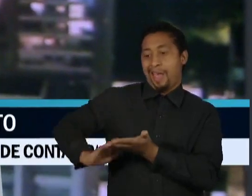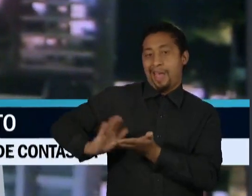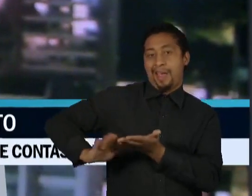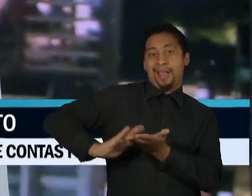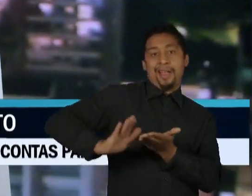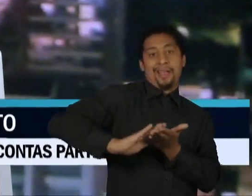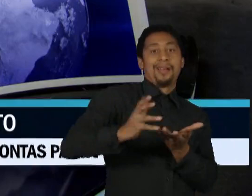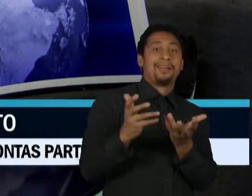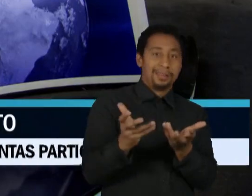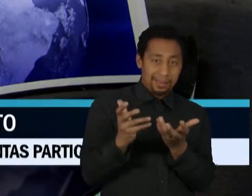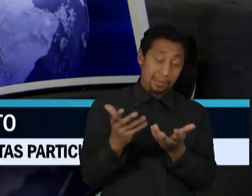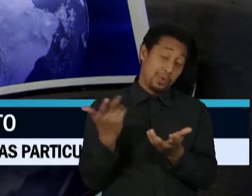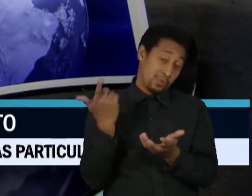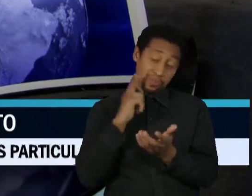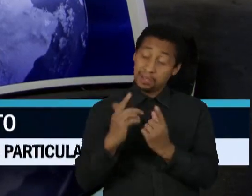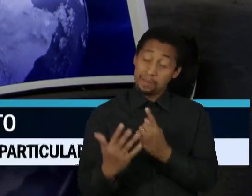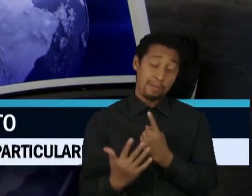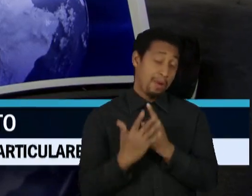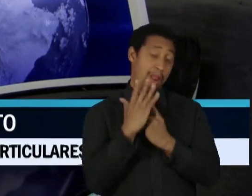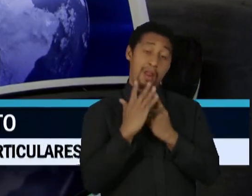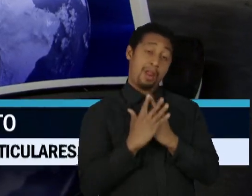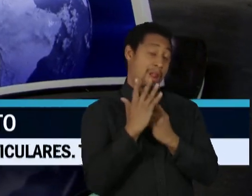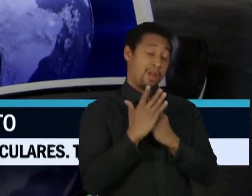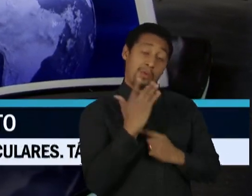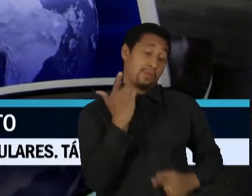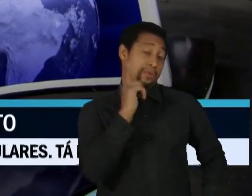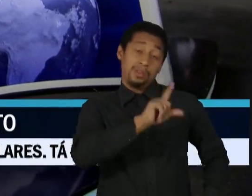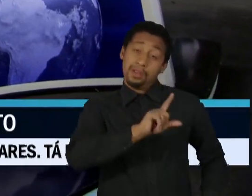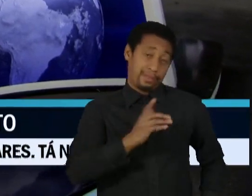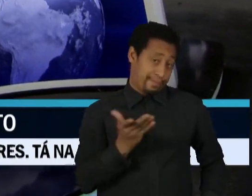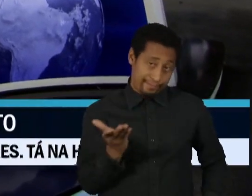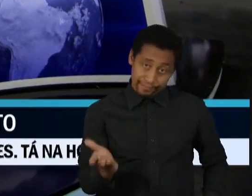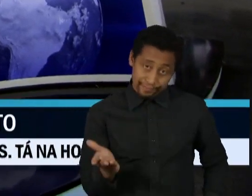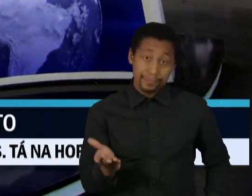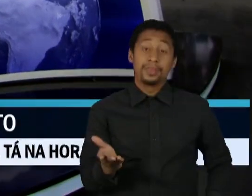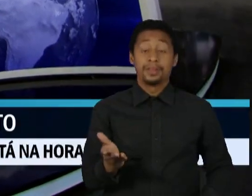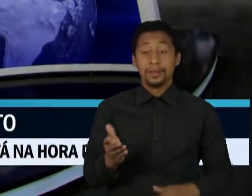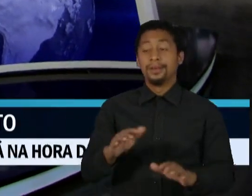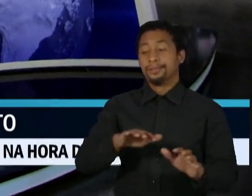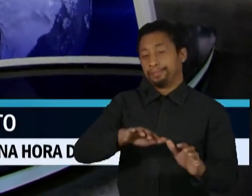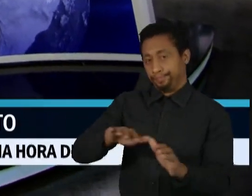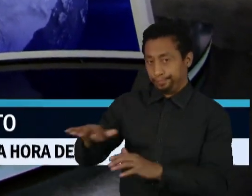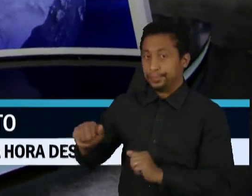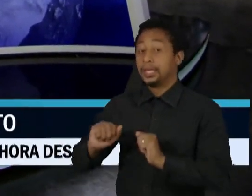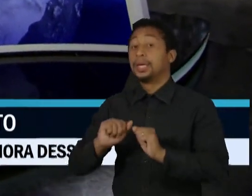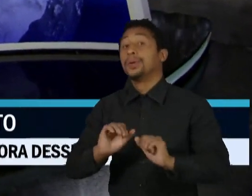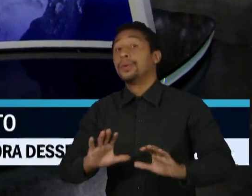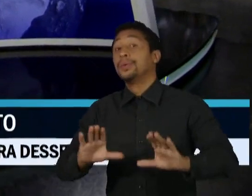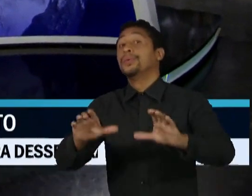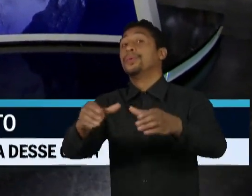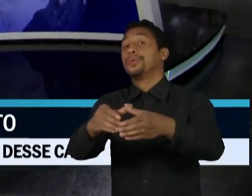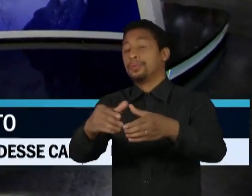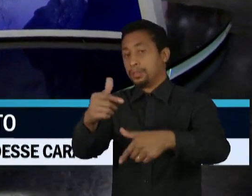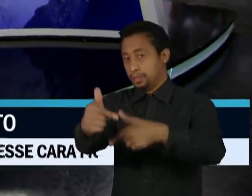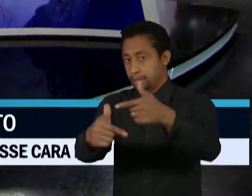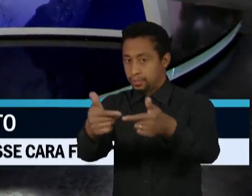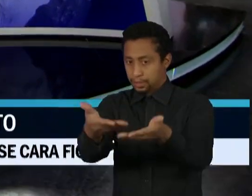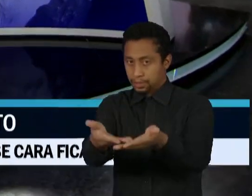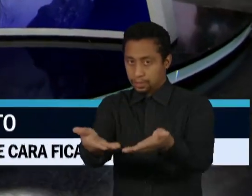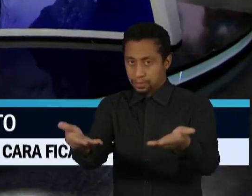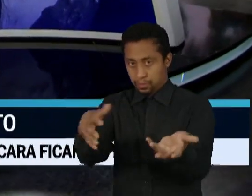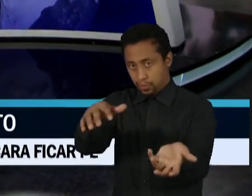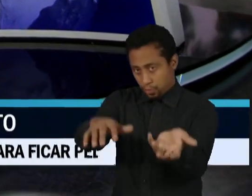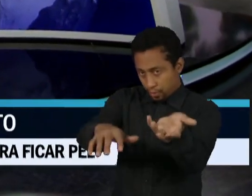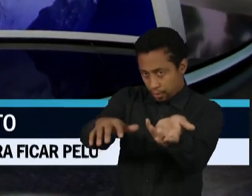garante popularidade, a parte populista do PT, e você tem um parlamento, que é um parlamento naturalmente